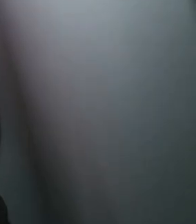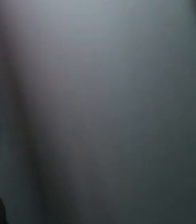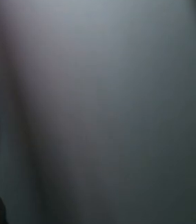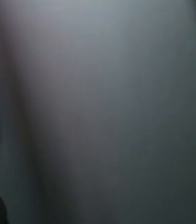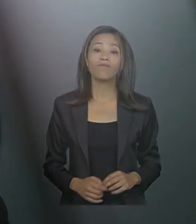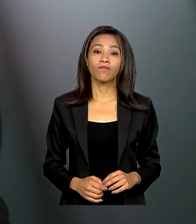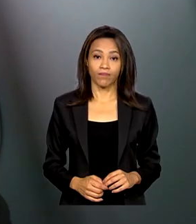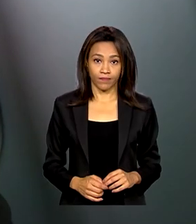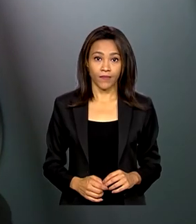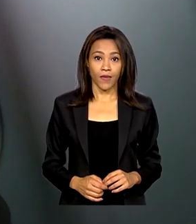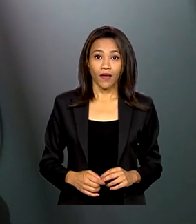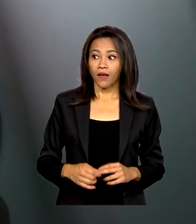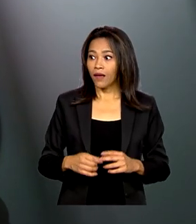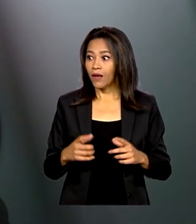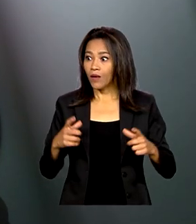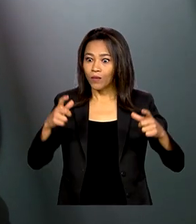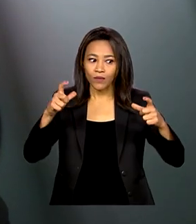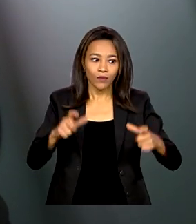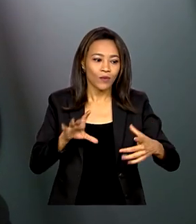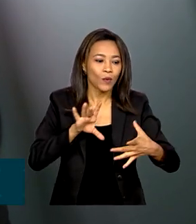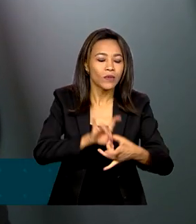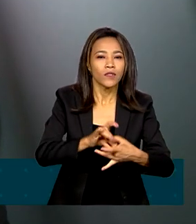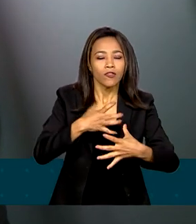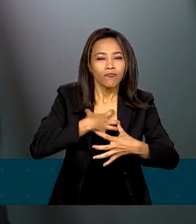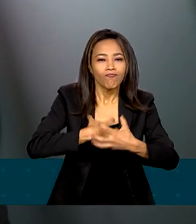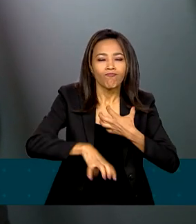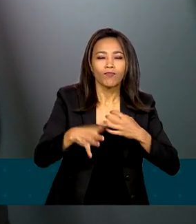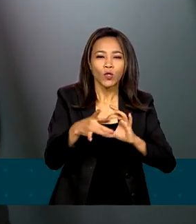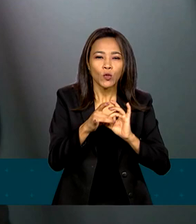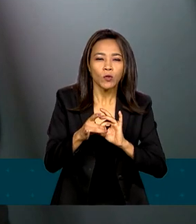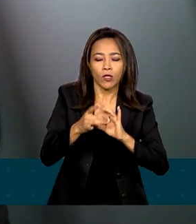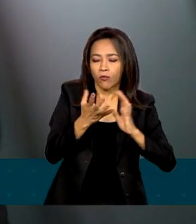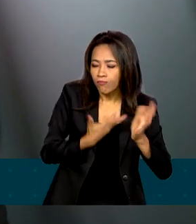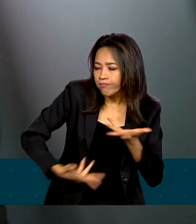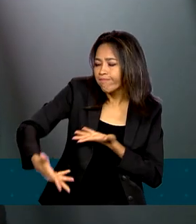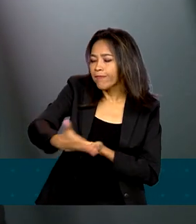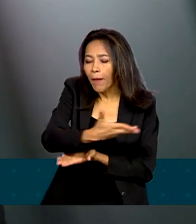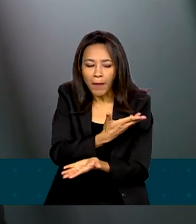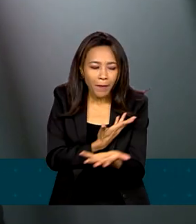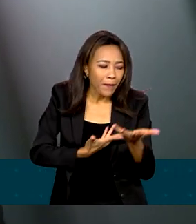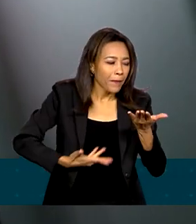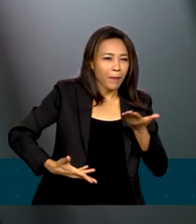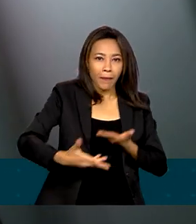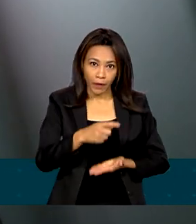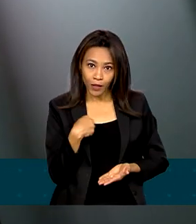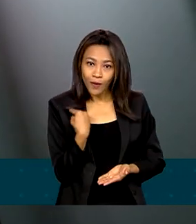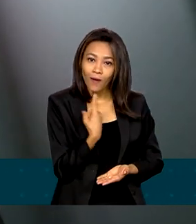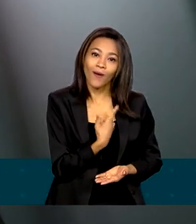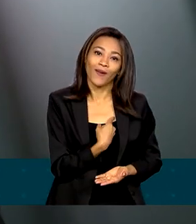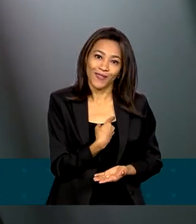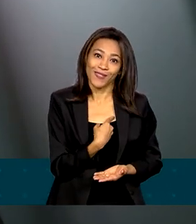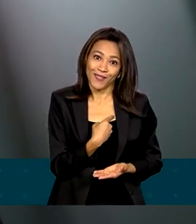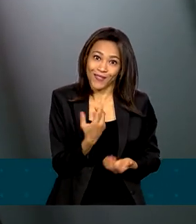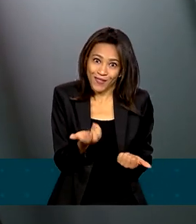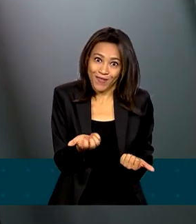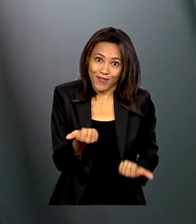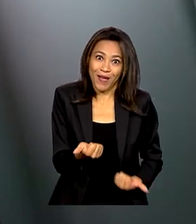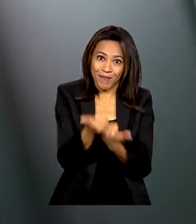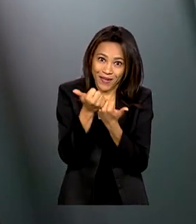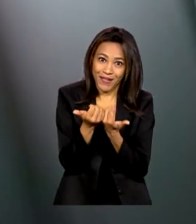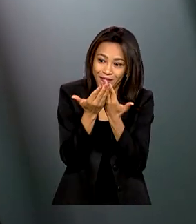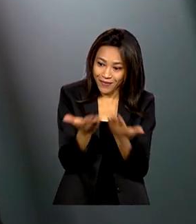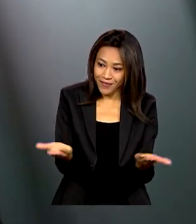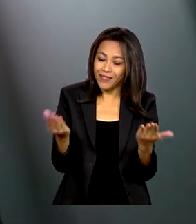É um ambiente de união, de sinergia, que nós estamos promovendo com essa ação